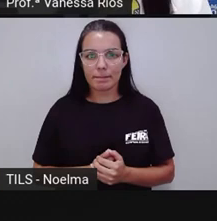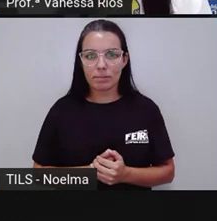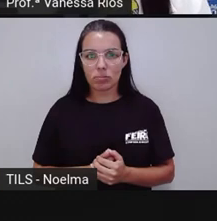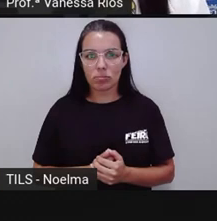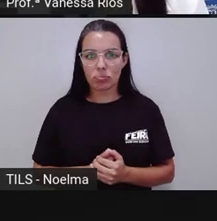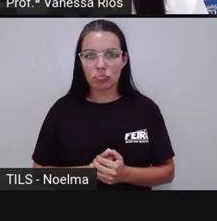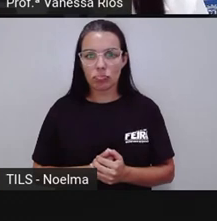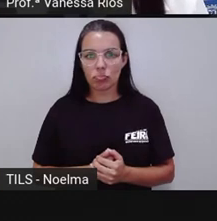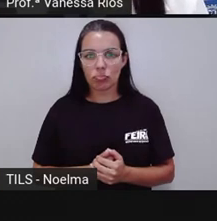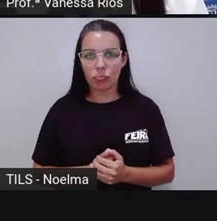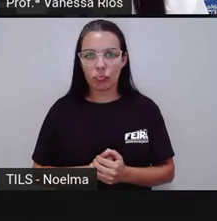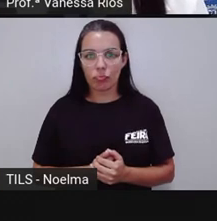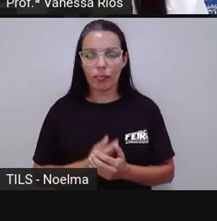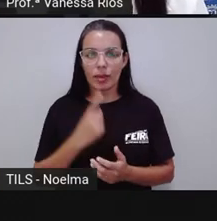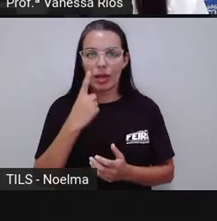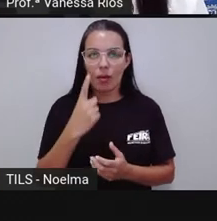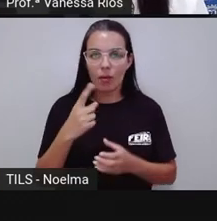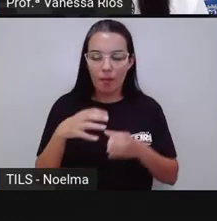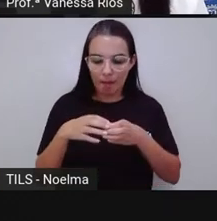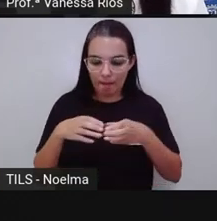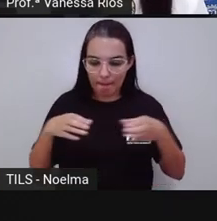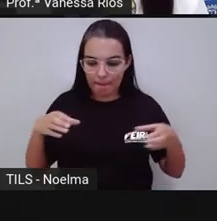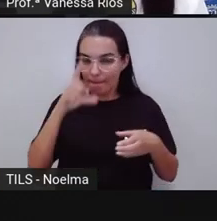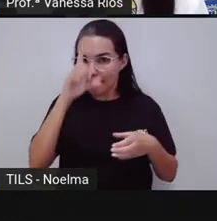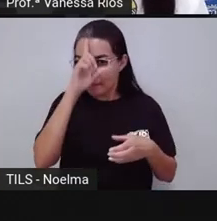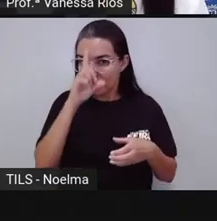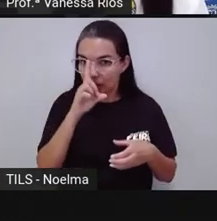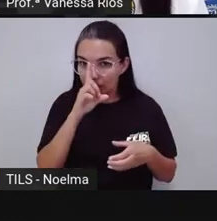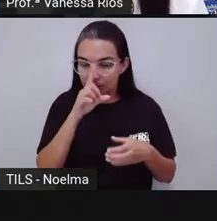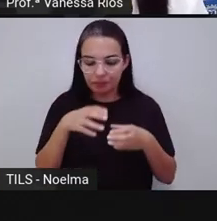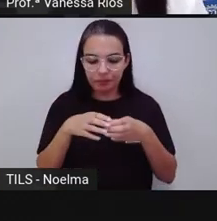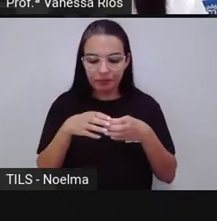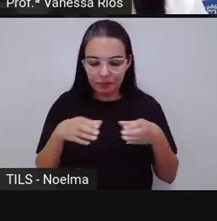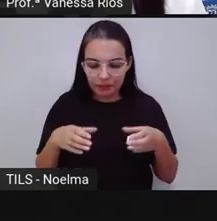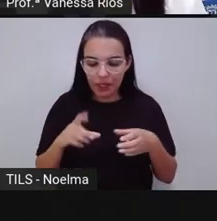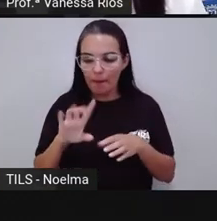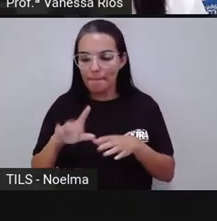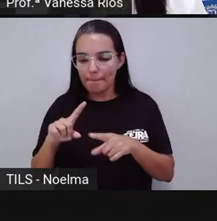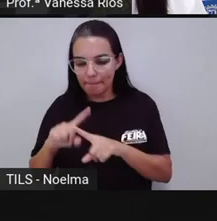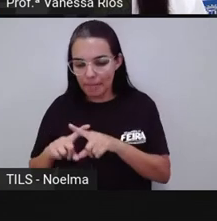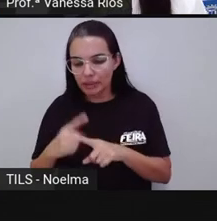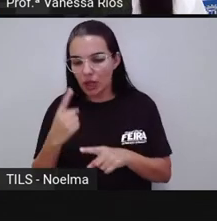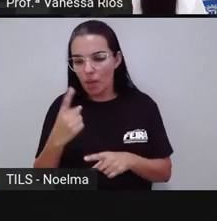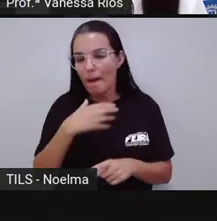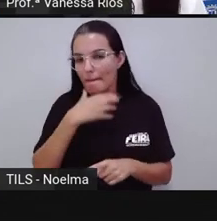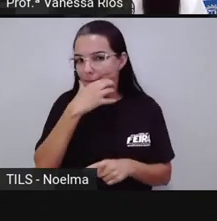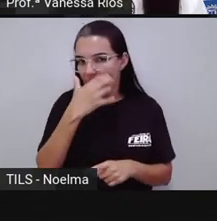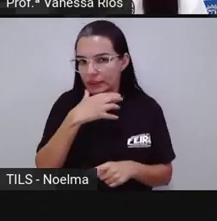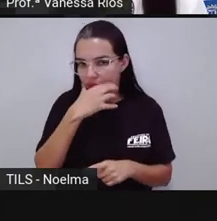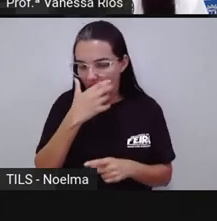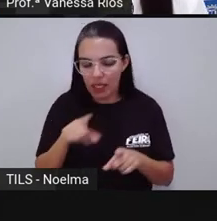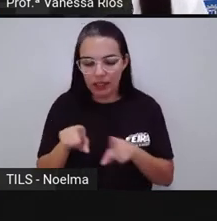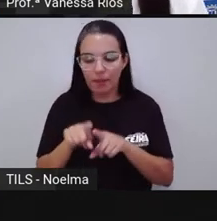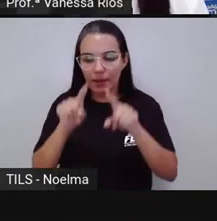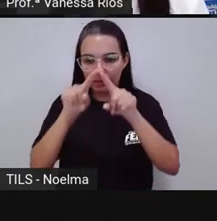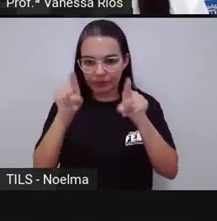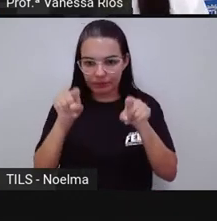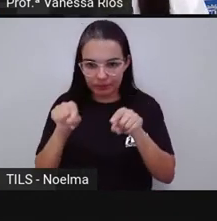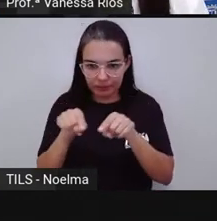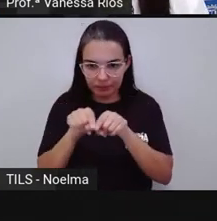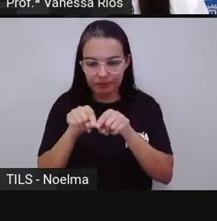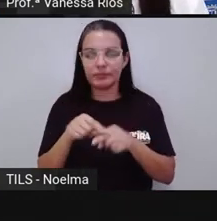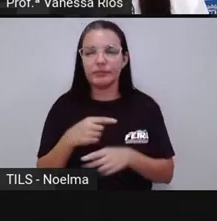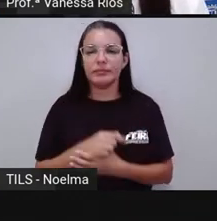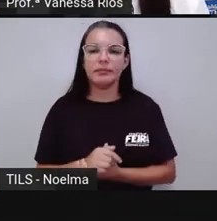que tem 500 gramas, mais uma maçã com 250 gramas, mais uma pera com 250